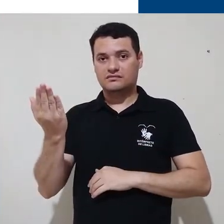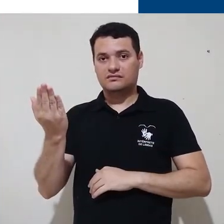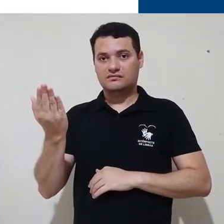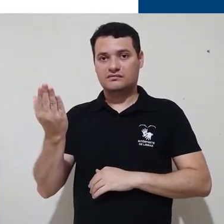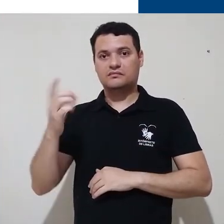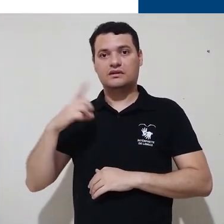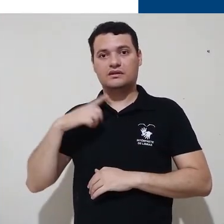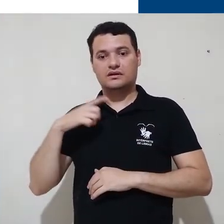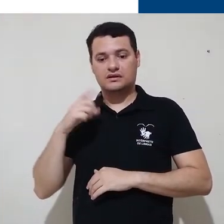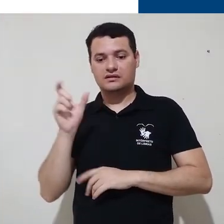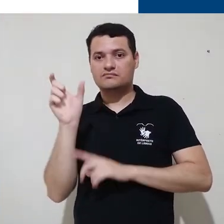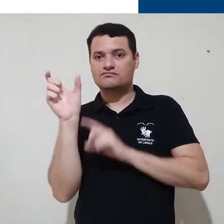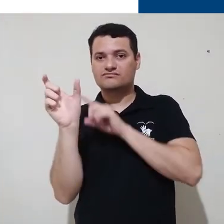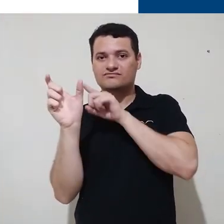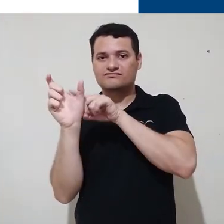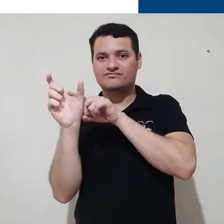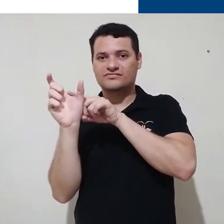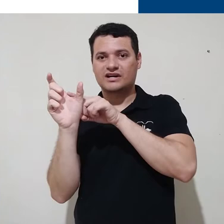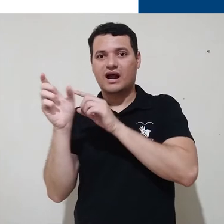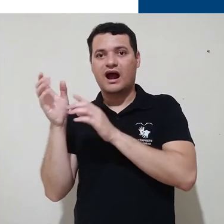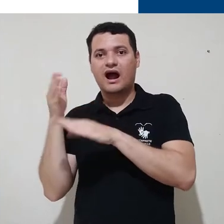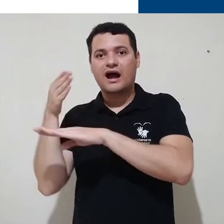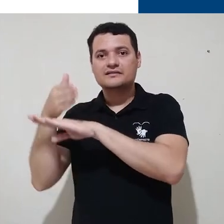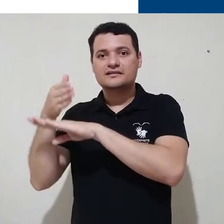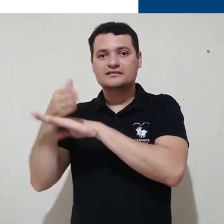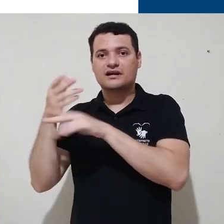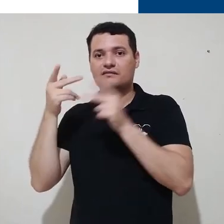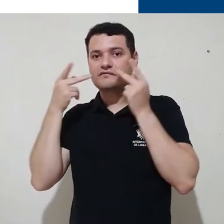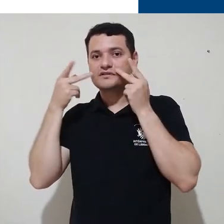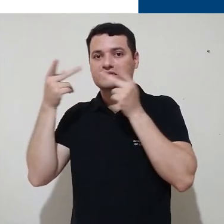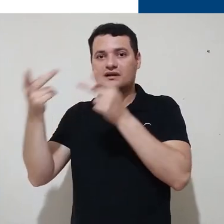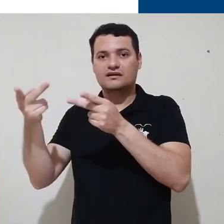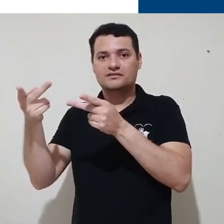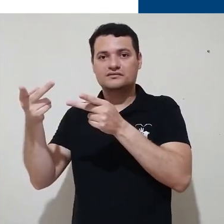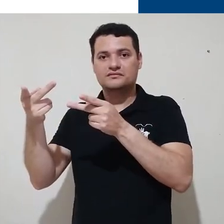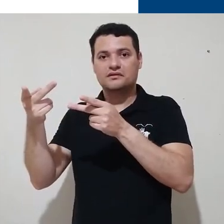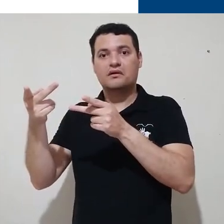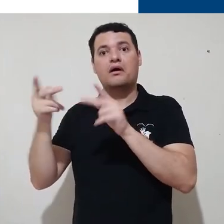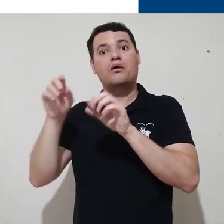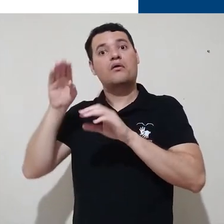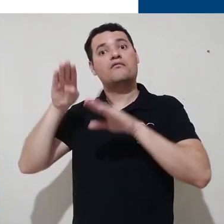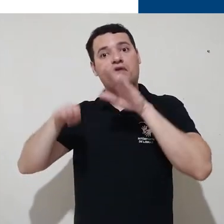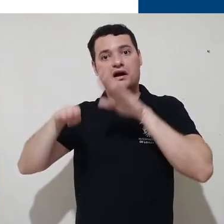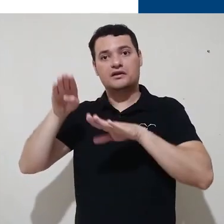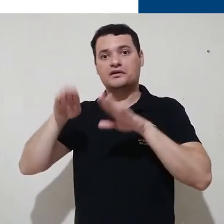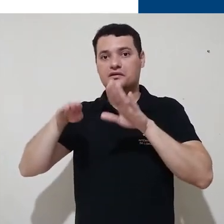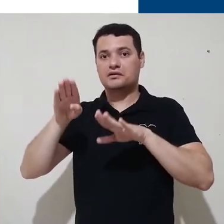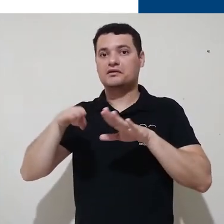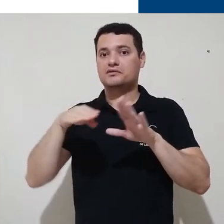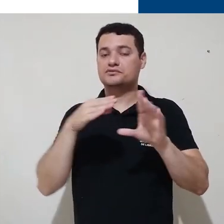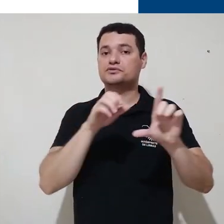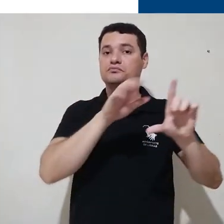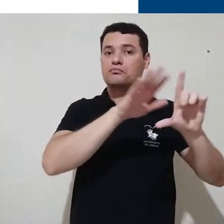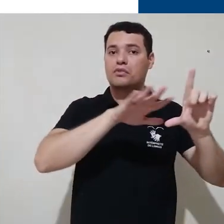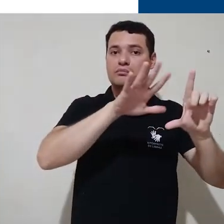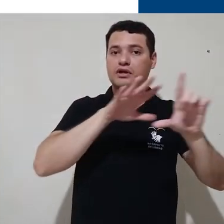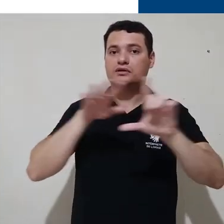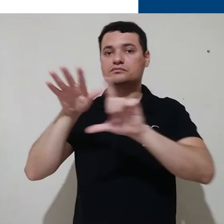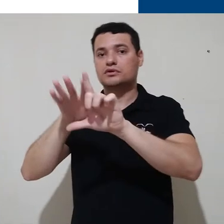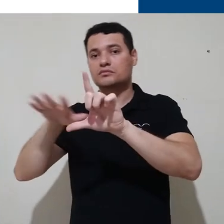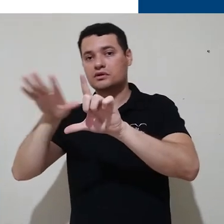esse botão de acesso como visitante. O acesso como visitante vai variar de plataforma para plataforma